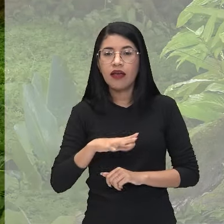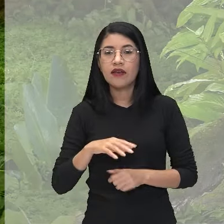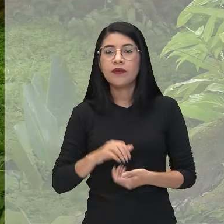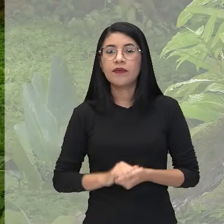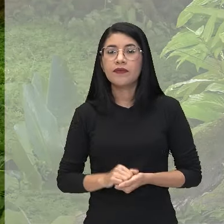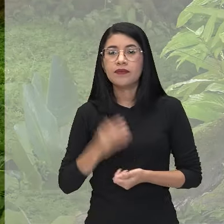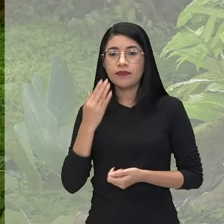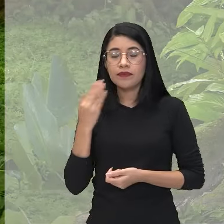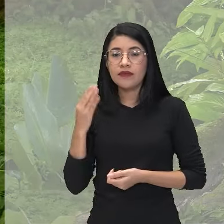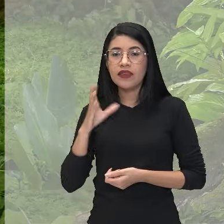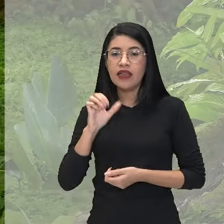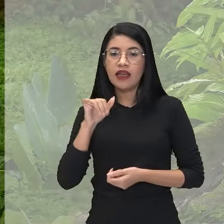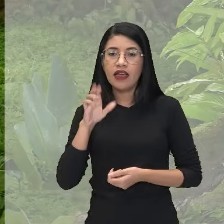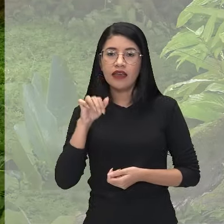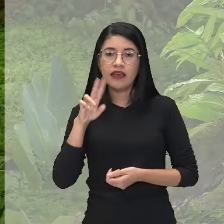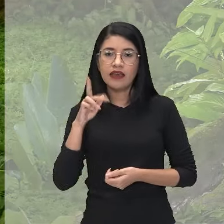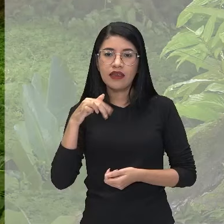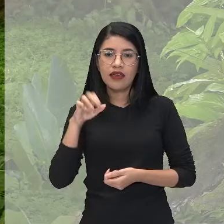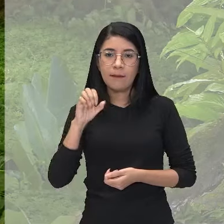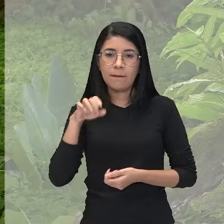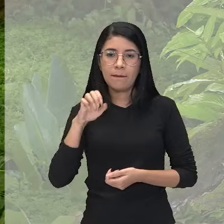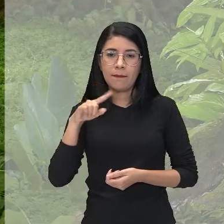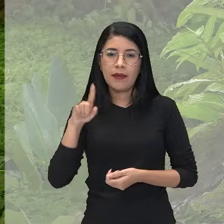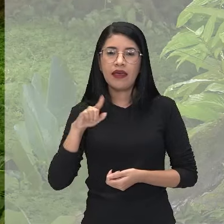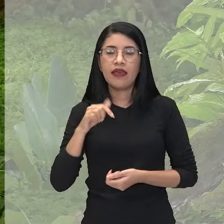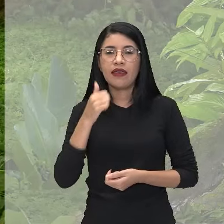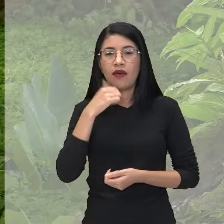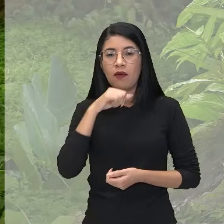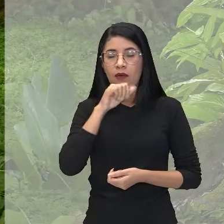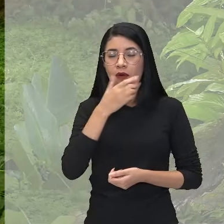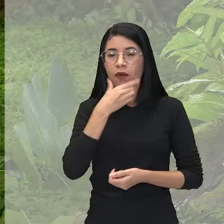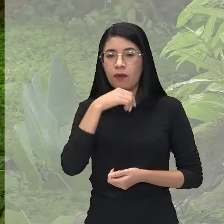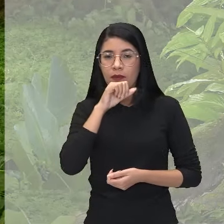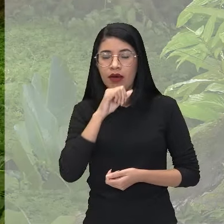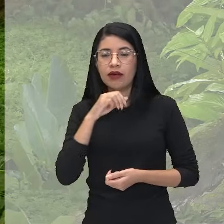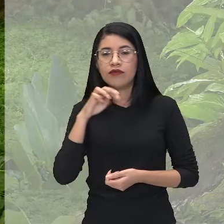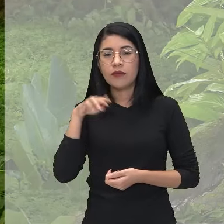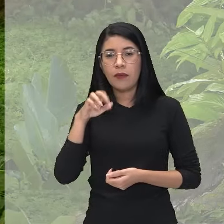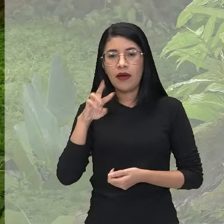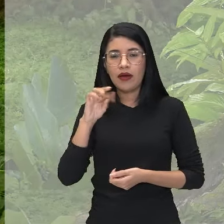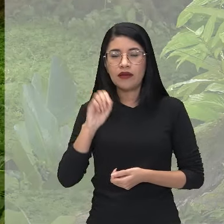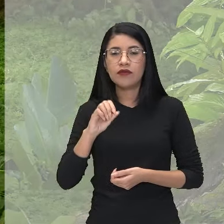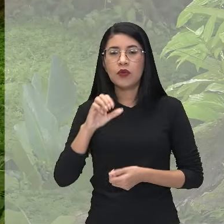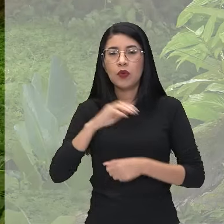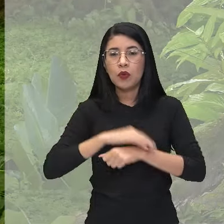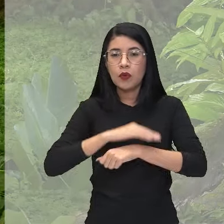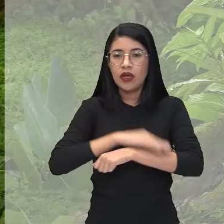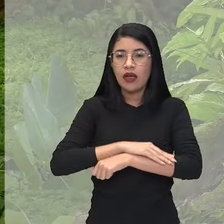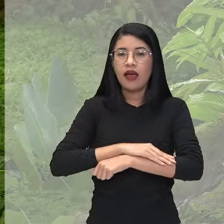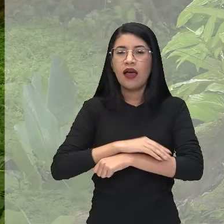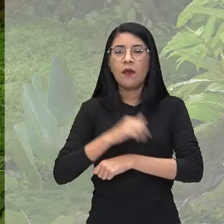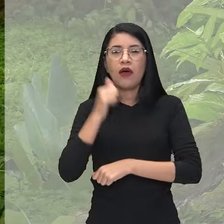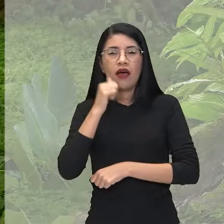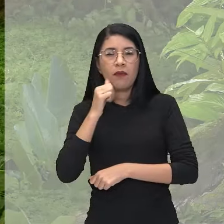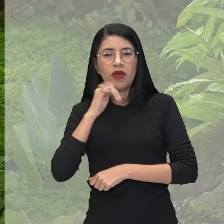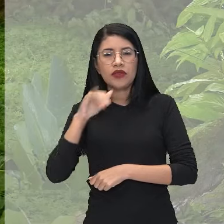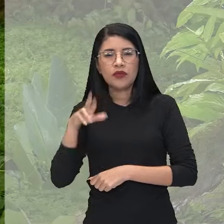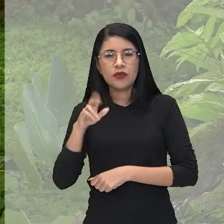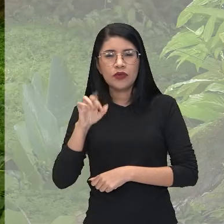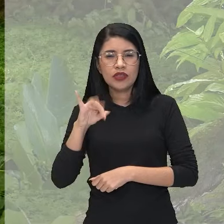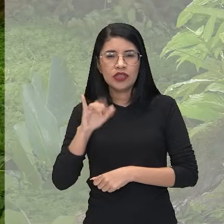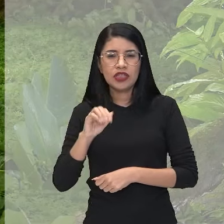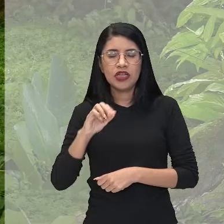mato, sapo taru beque, a moça juruti, cobra suru cucu, dona mucura, urubo rei. Gente, é um texto